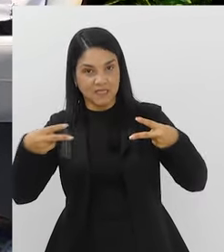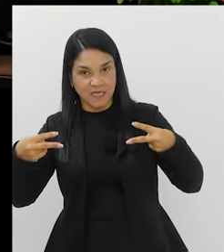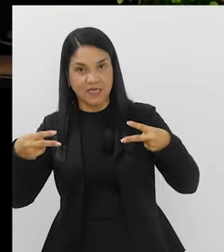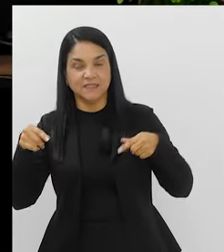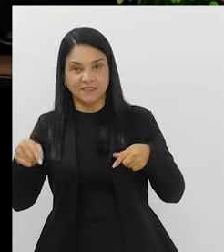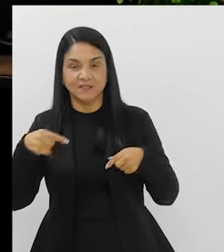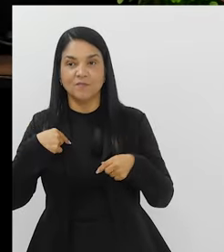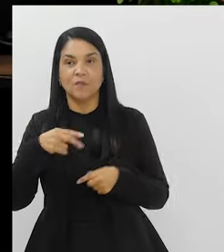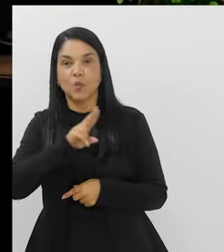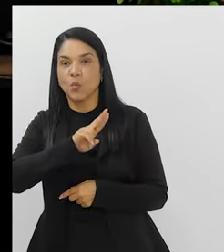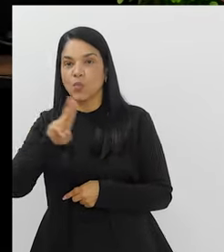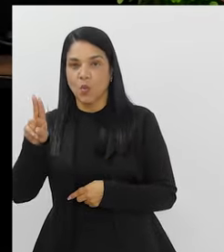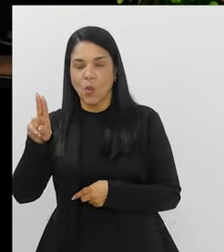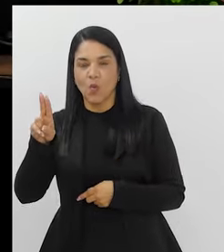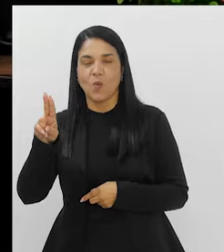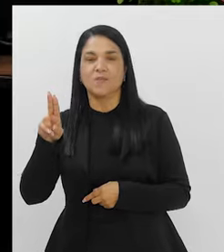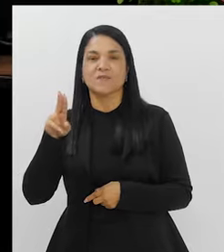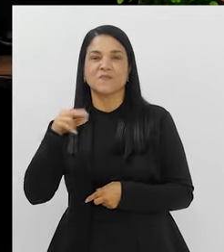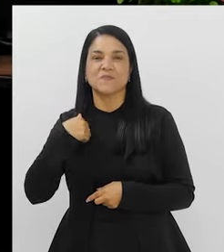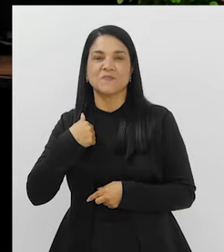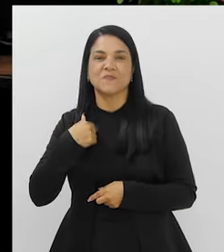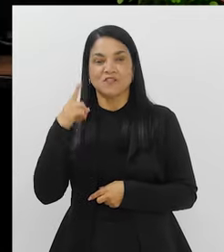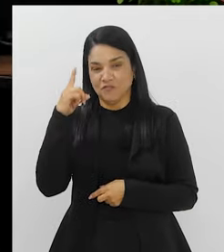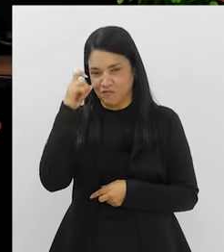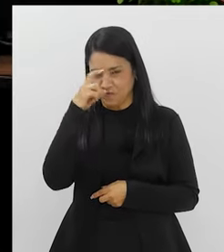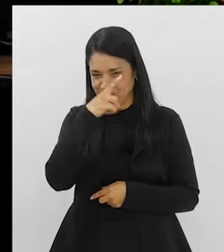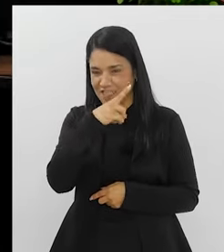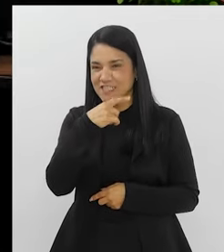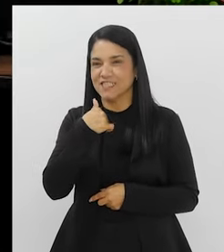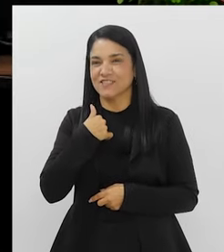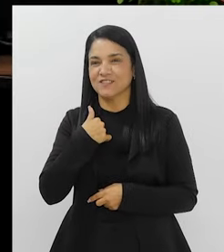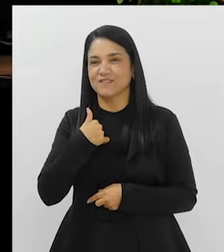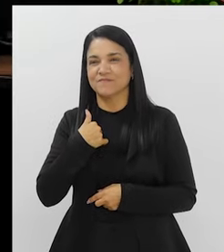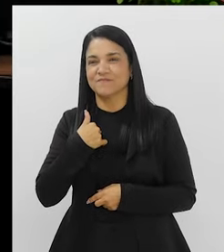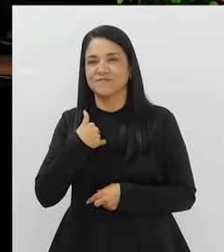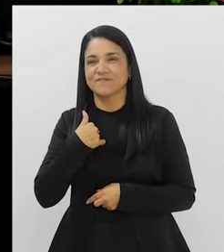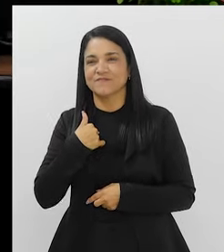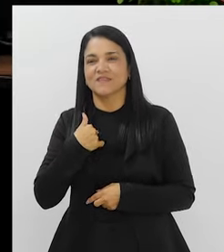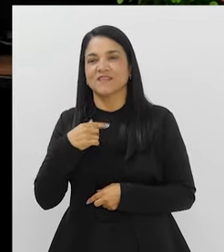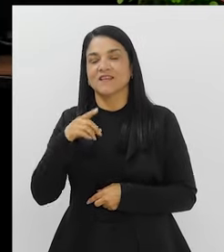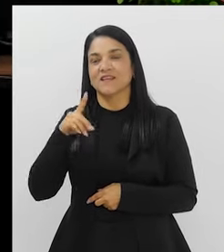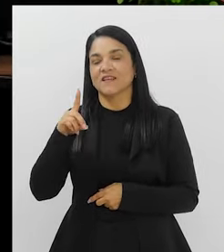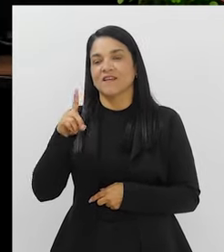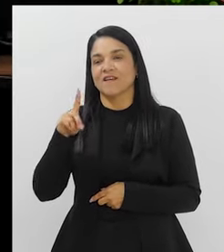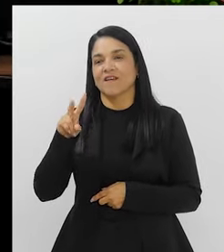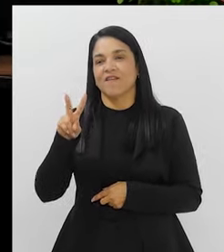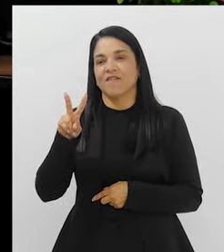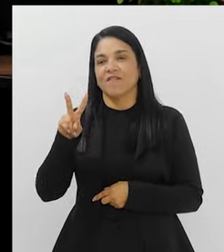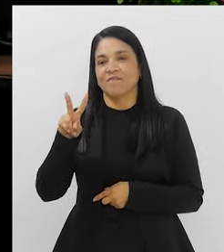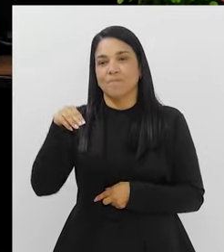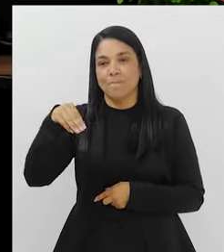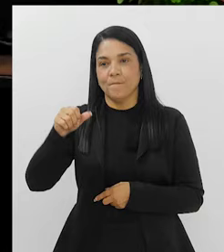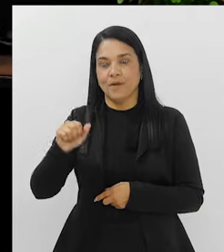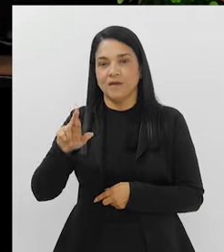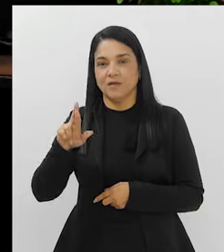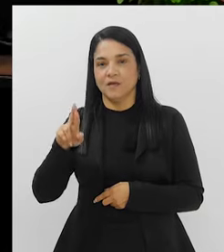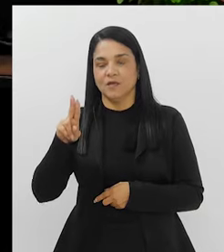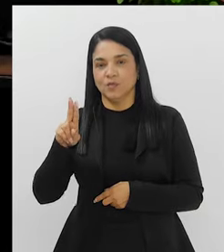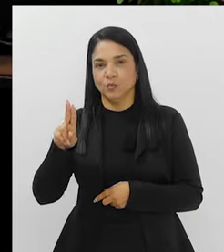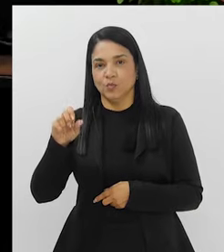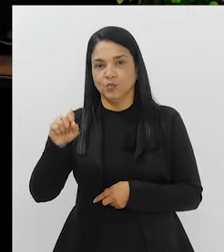um site. O site, vocês podem procurar pelo meu nome. Meu nome é um nome um pouquinho difícil, né? A gente vai colocar aí. Jib,